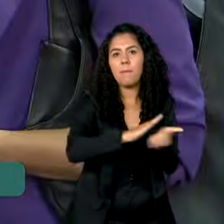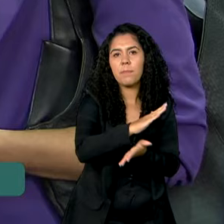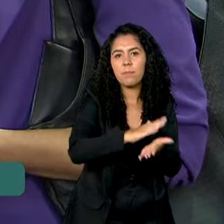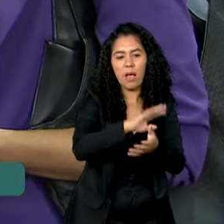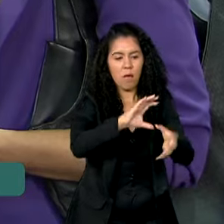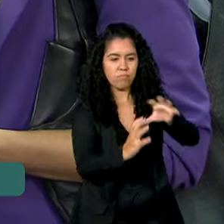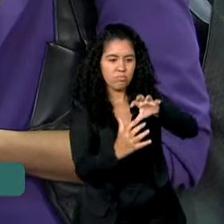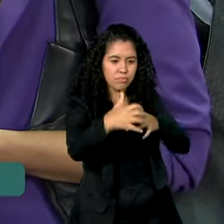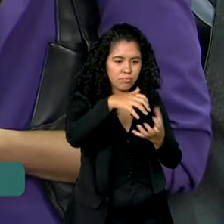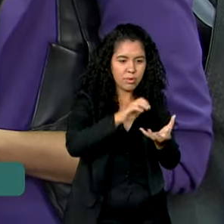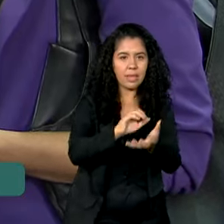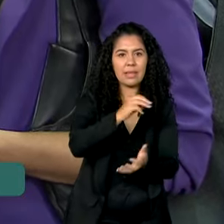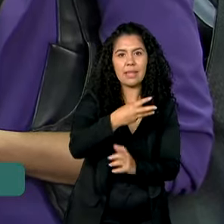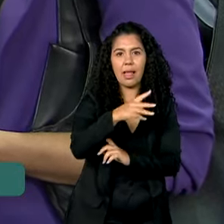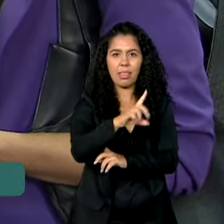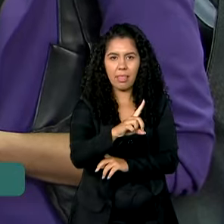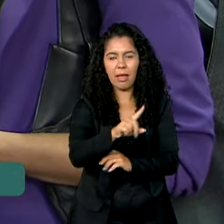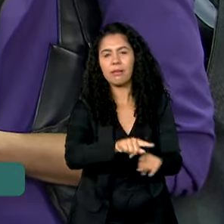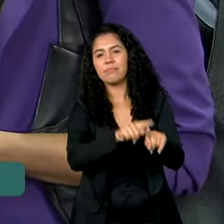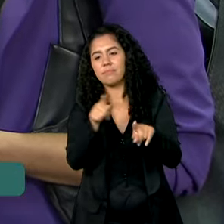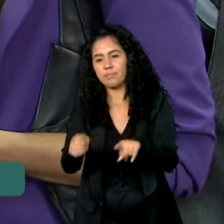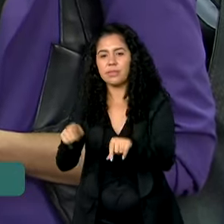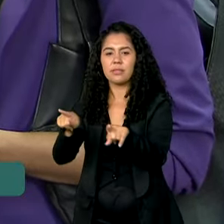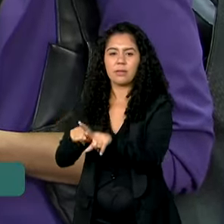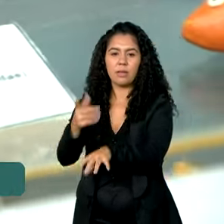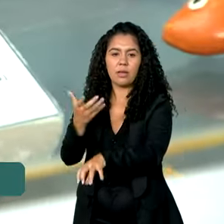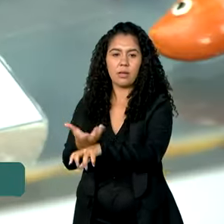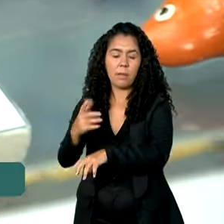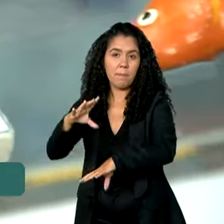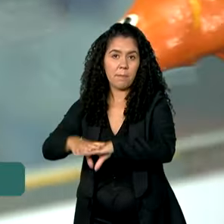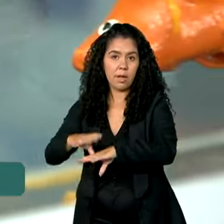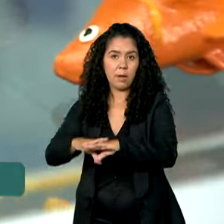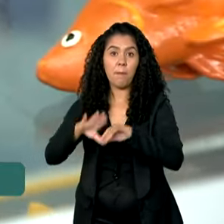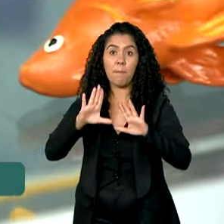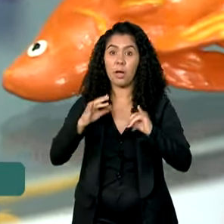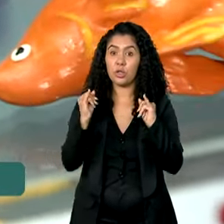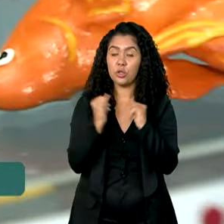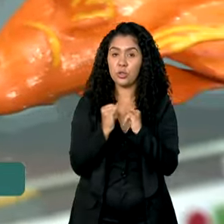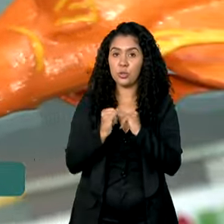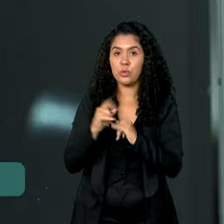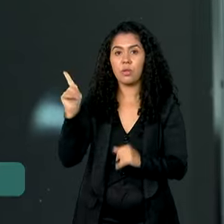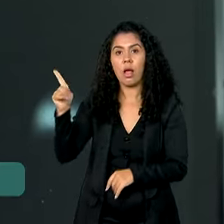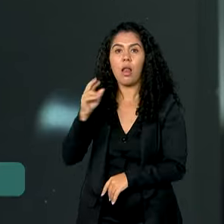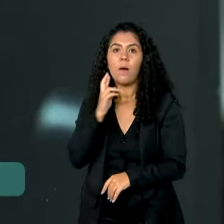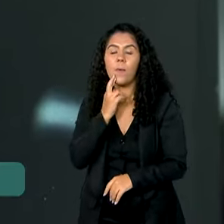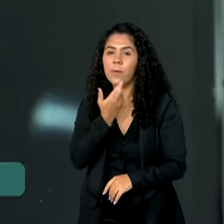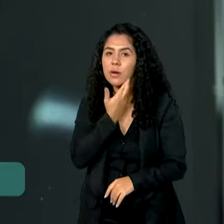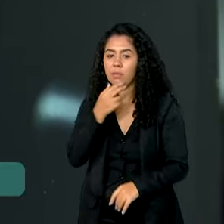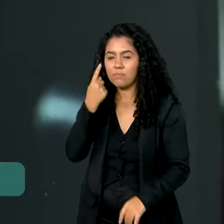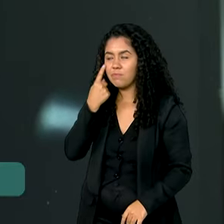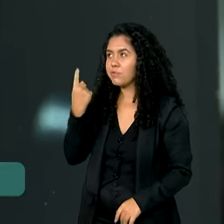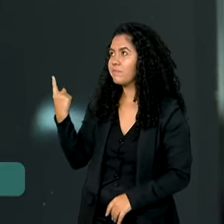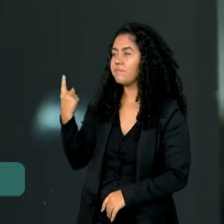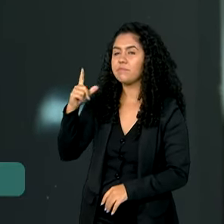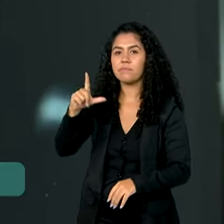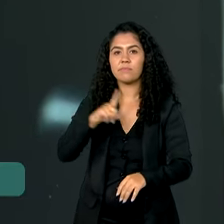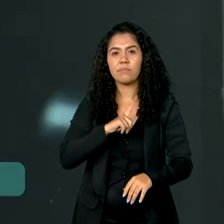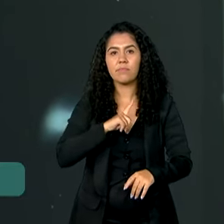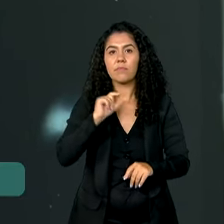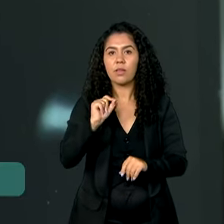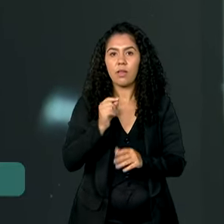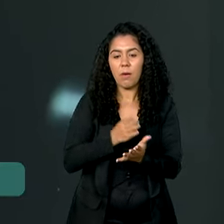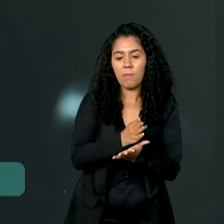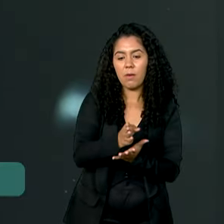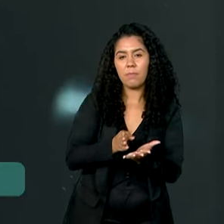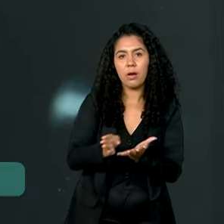matemática. Já os alunos do Instituto Federal de Roraima desenvolveram materiais didáticos em três dimensões para auxiliar